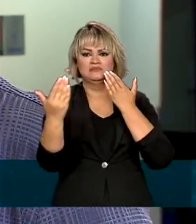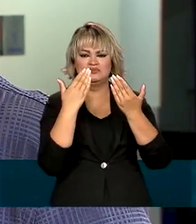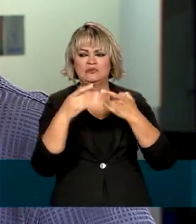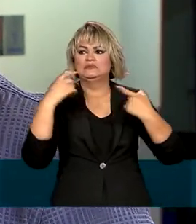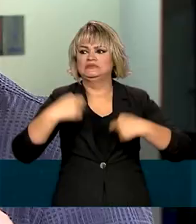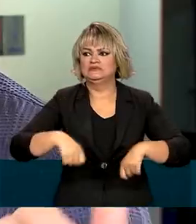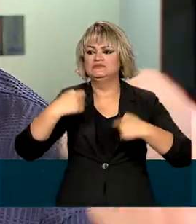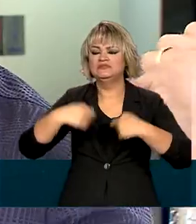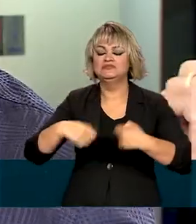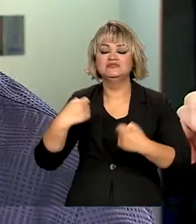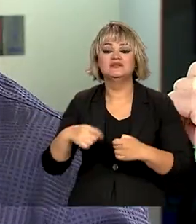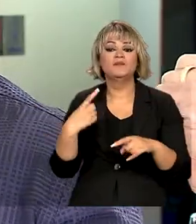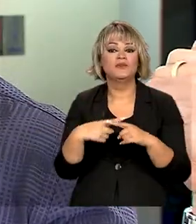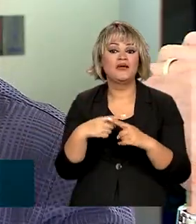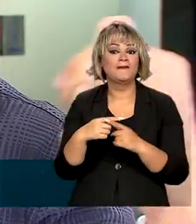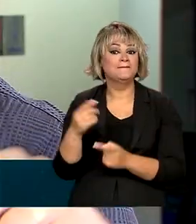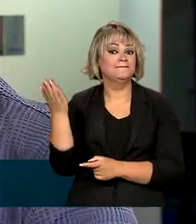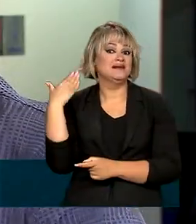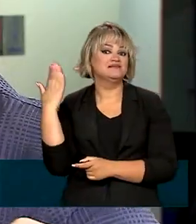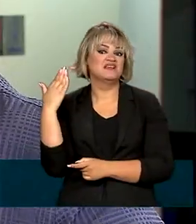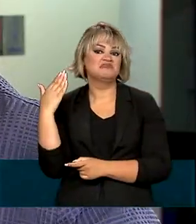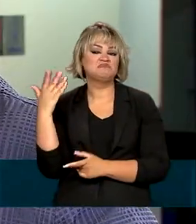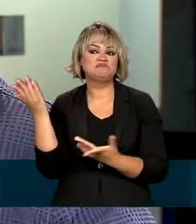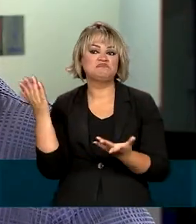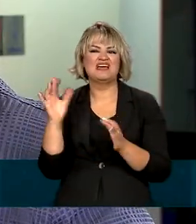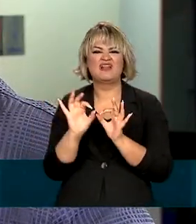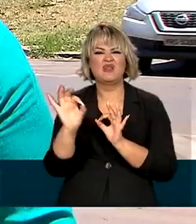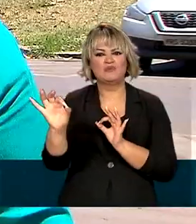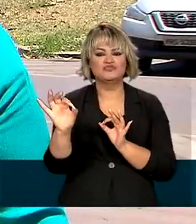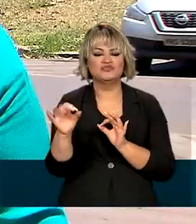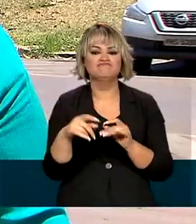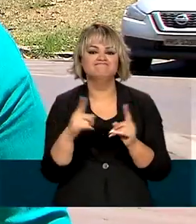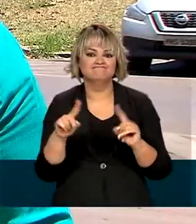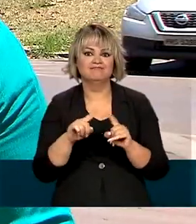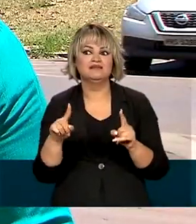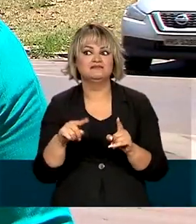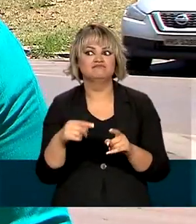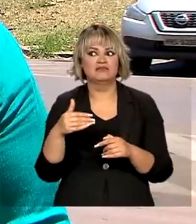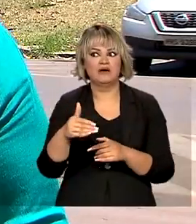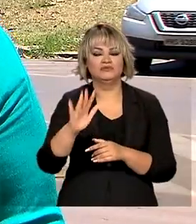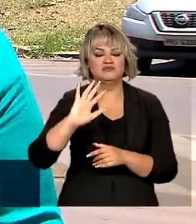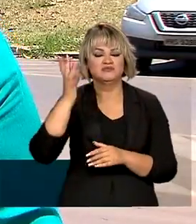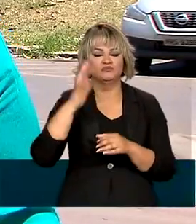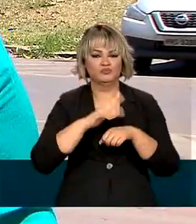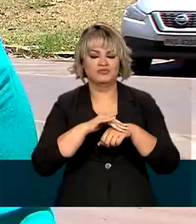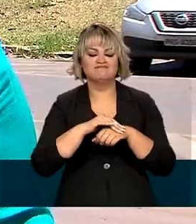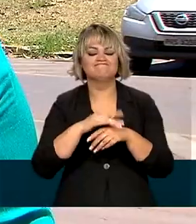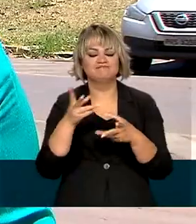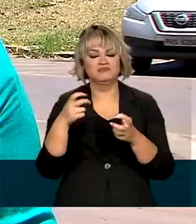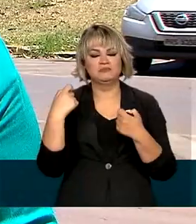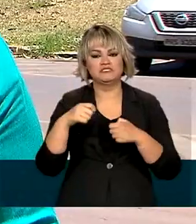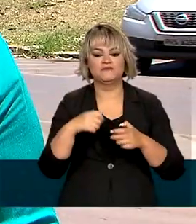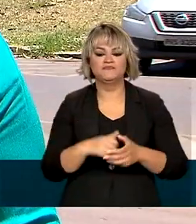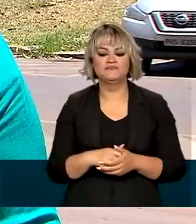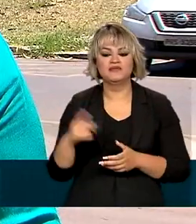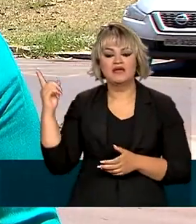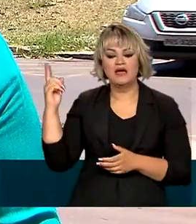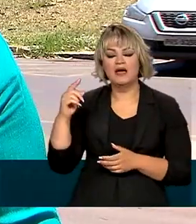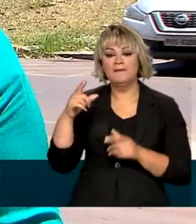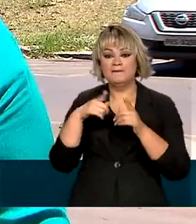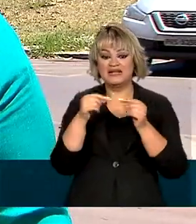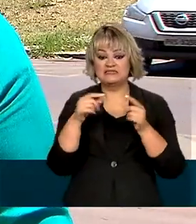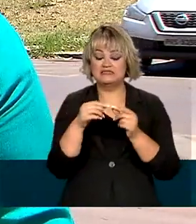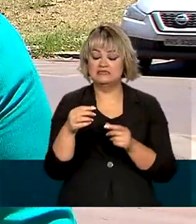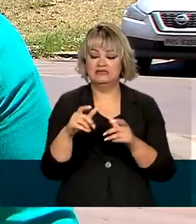Talvez porque as pessoas não buscassem naquela época pelo distanciamento. Atualmente, o Brasil conta com quase 3 mil centros de